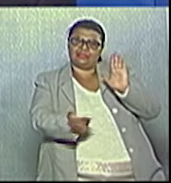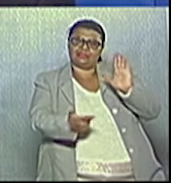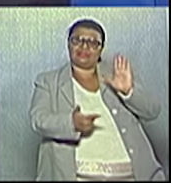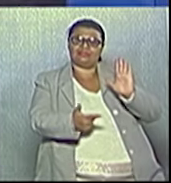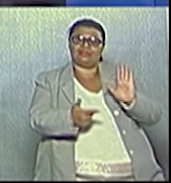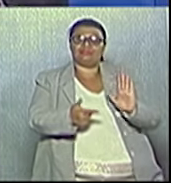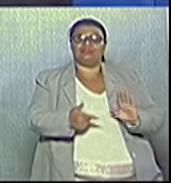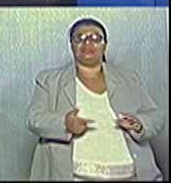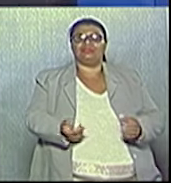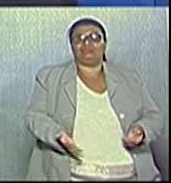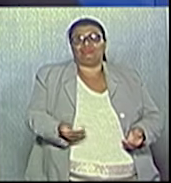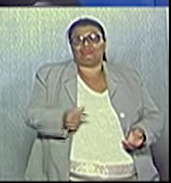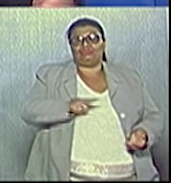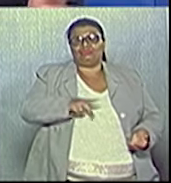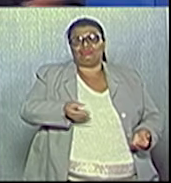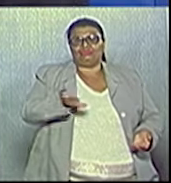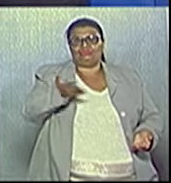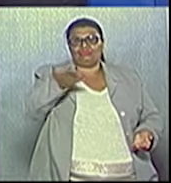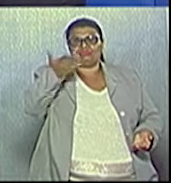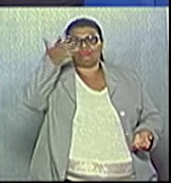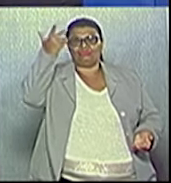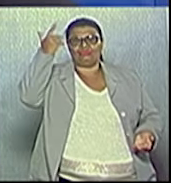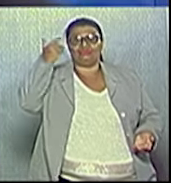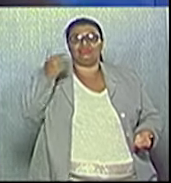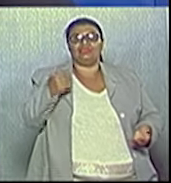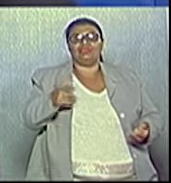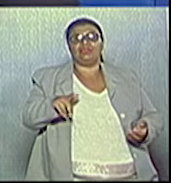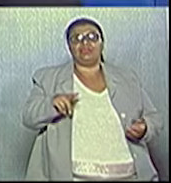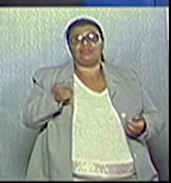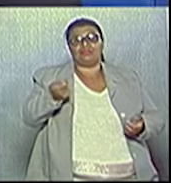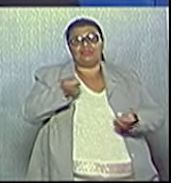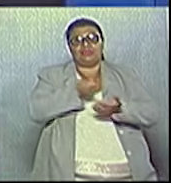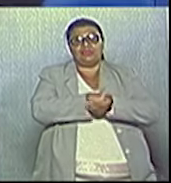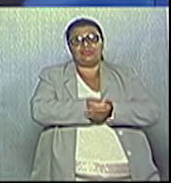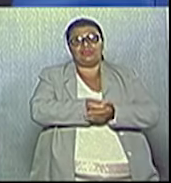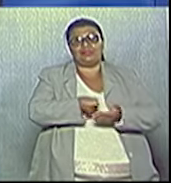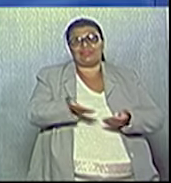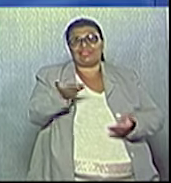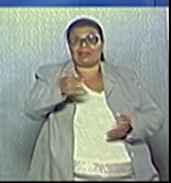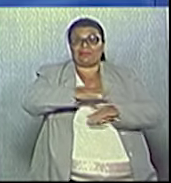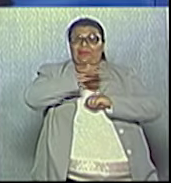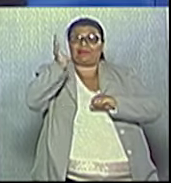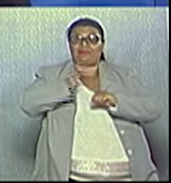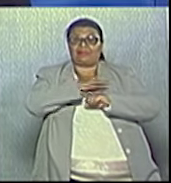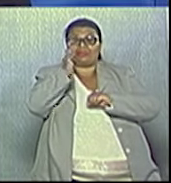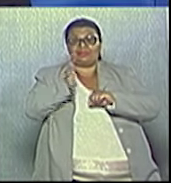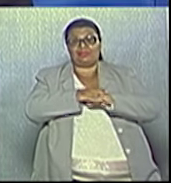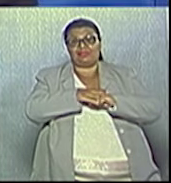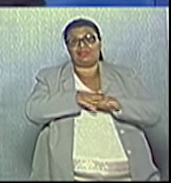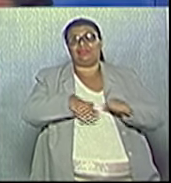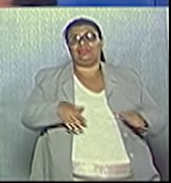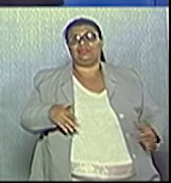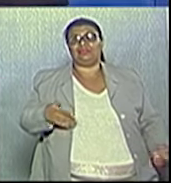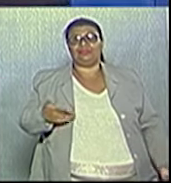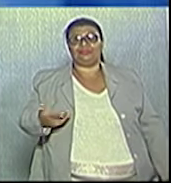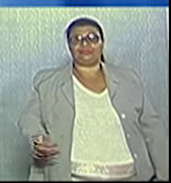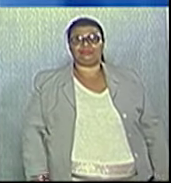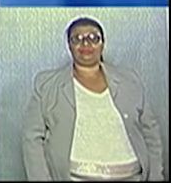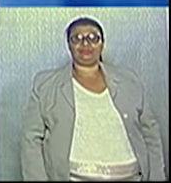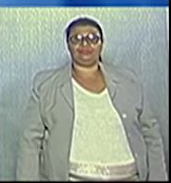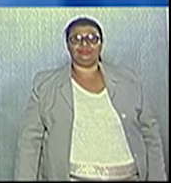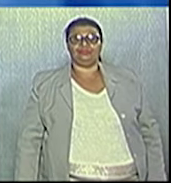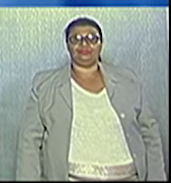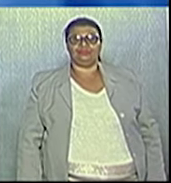que tem um alto consumo por causa das suas piscinas de água, tem que pagar o dobro em razão do esgoto. Tempo esgotado,